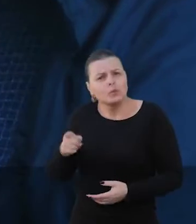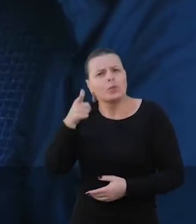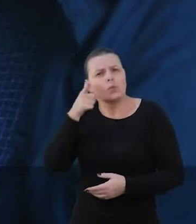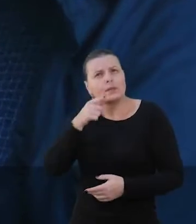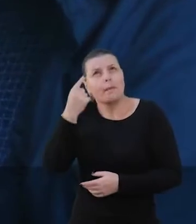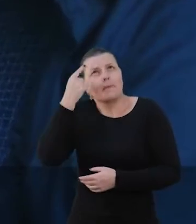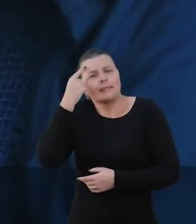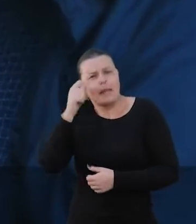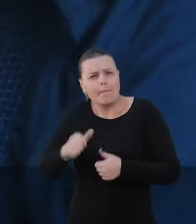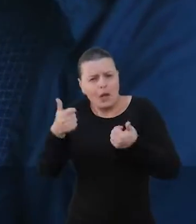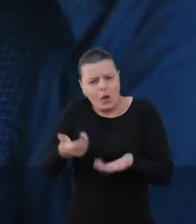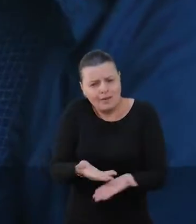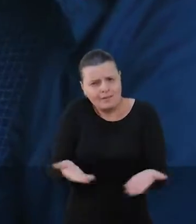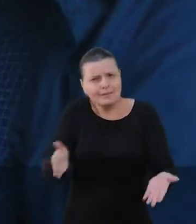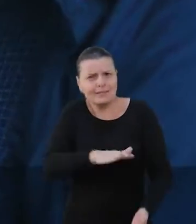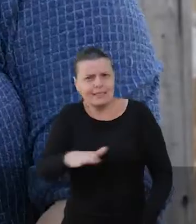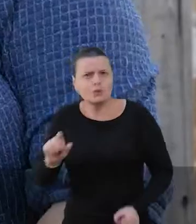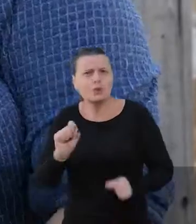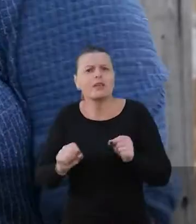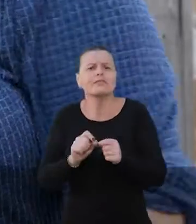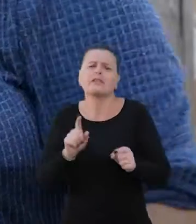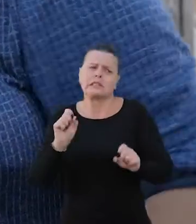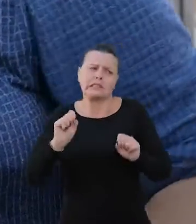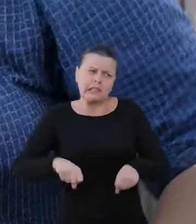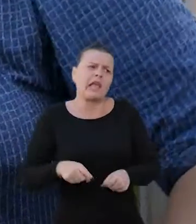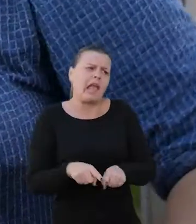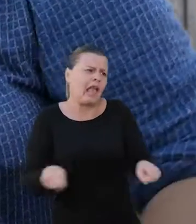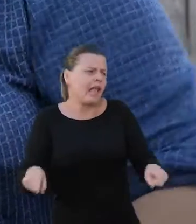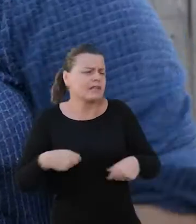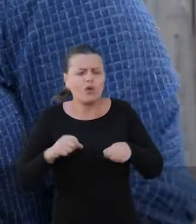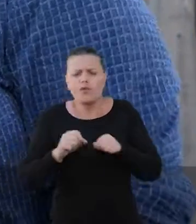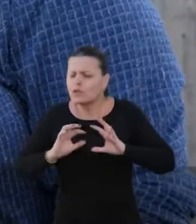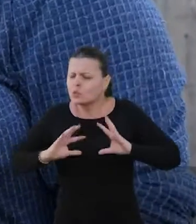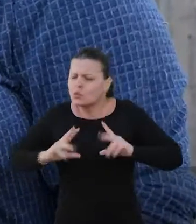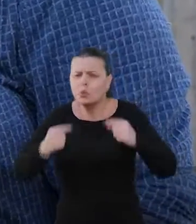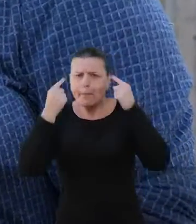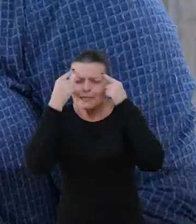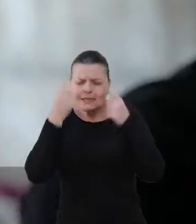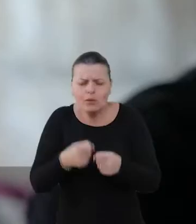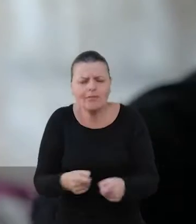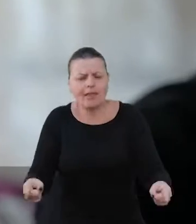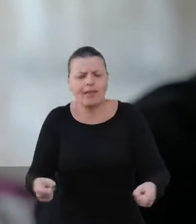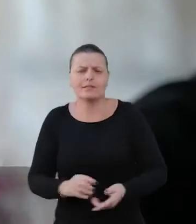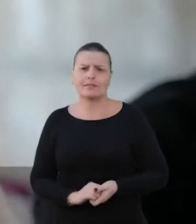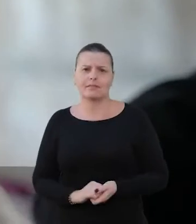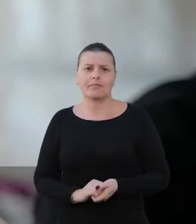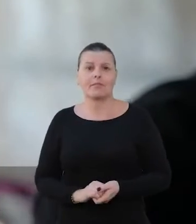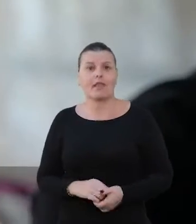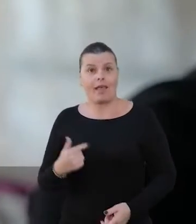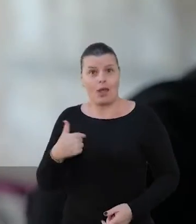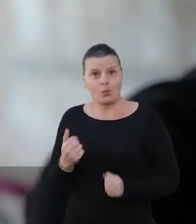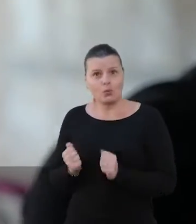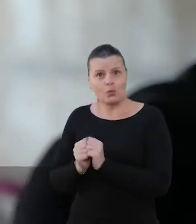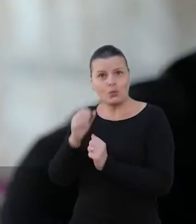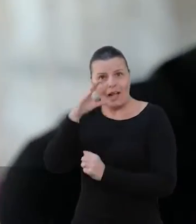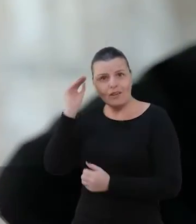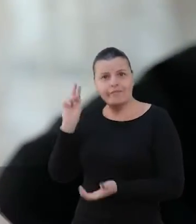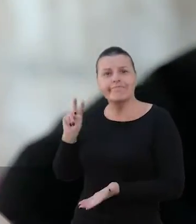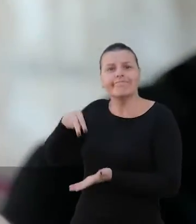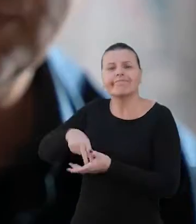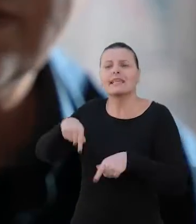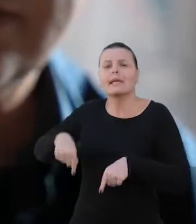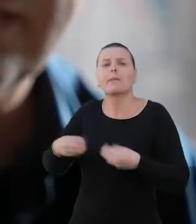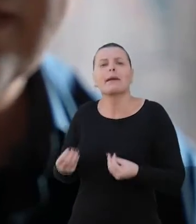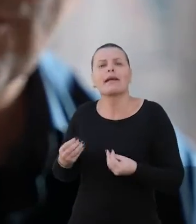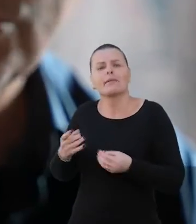pensar melhor neles e no que fazer para eles. É eles, eu tento fazer tudo por eles. A gente veio aqui, a Claudinha, eu exatamente para